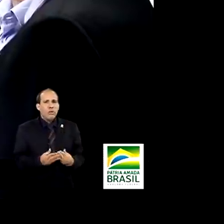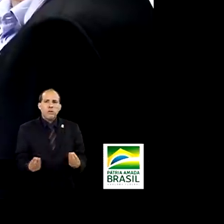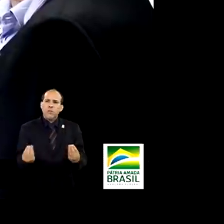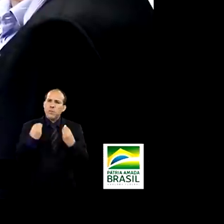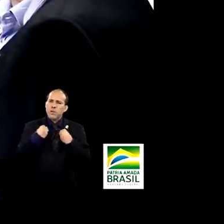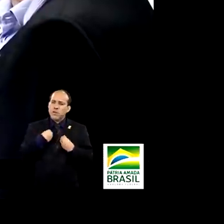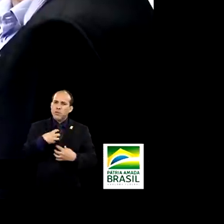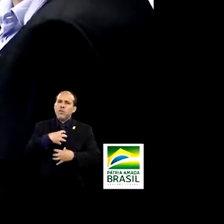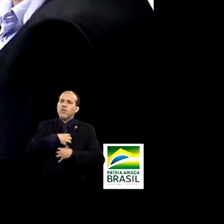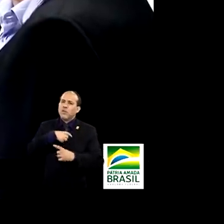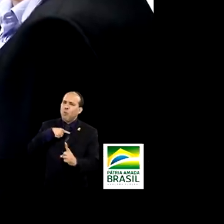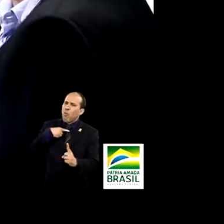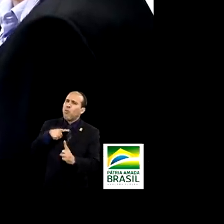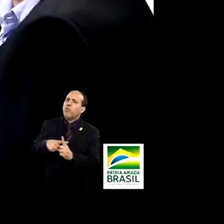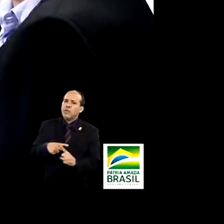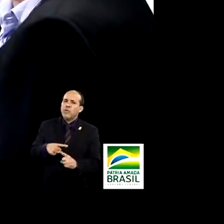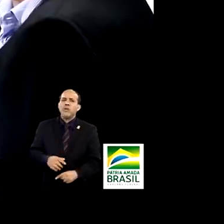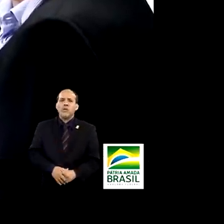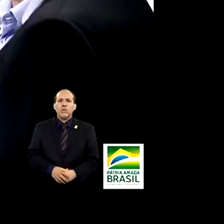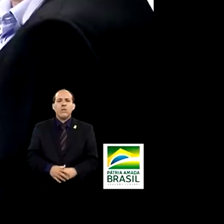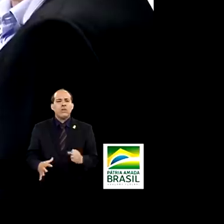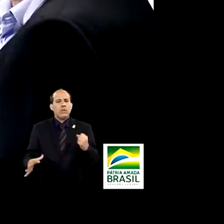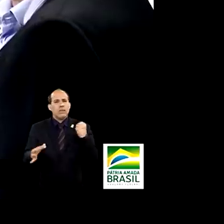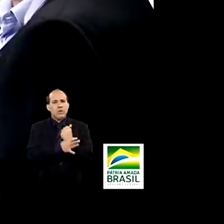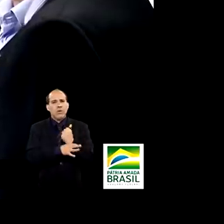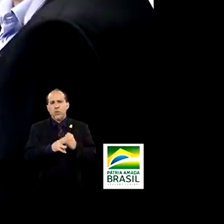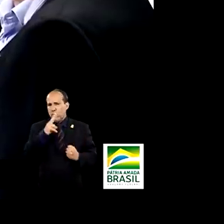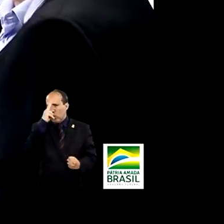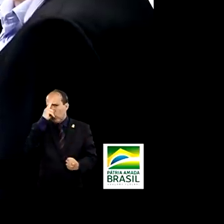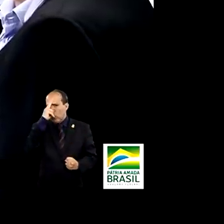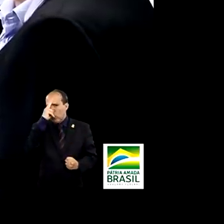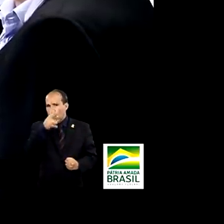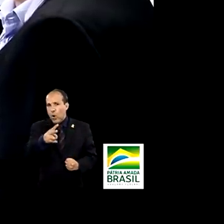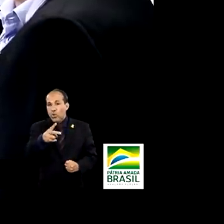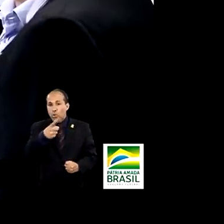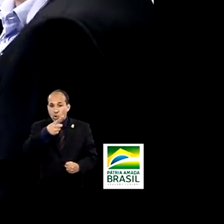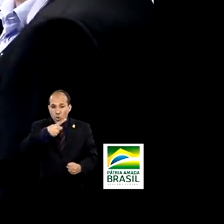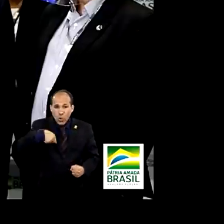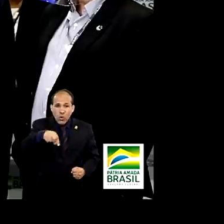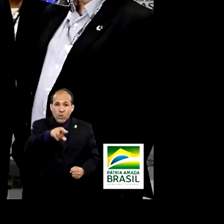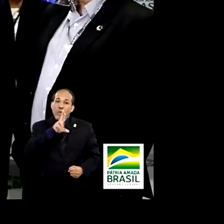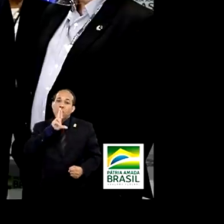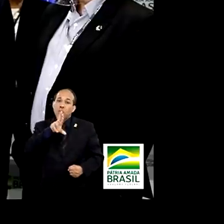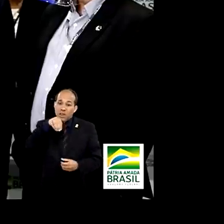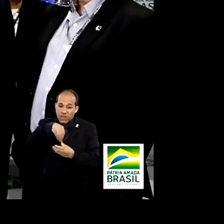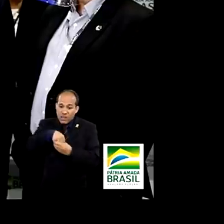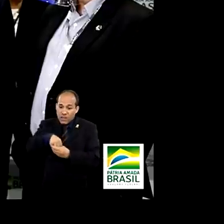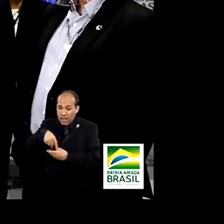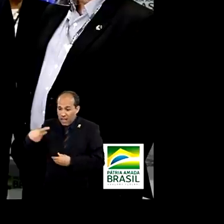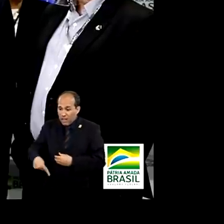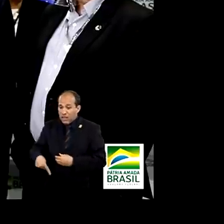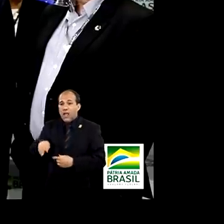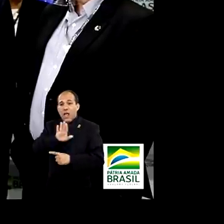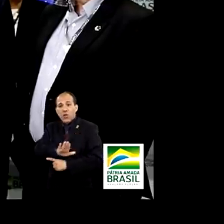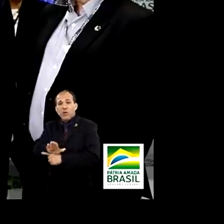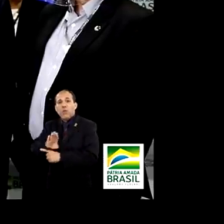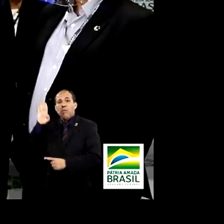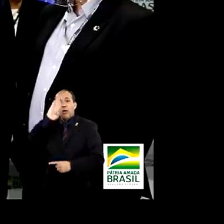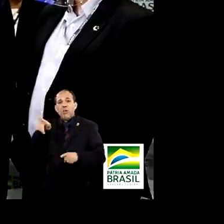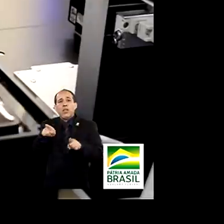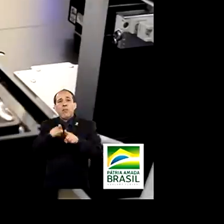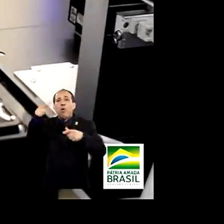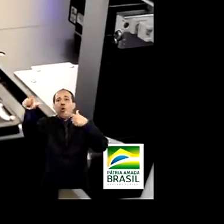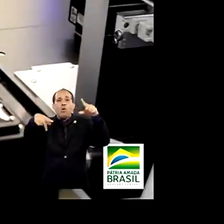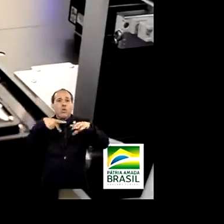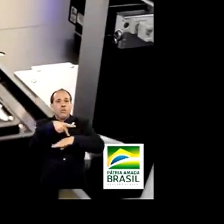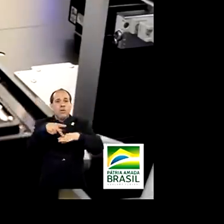sensação muito positiva, uma segurança muito grande, que os nossos resultados aqui vão ajudar não só o Brasil, mas outros países